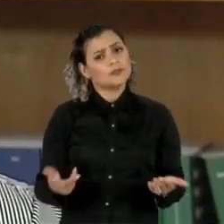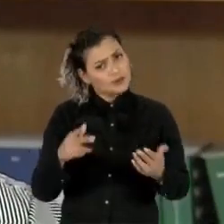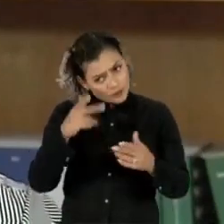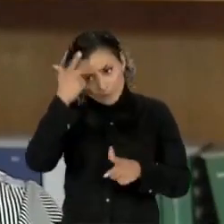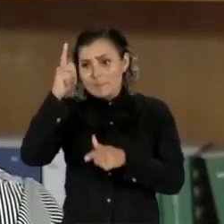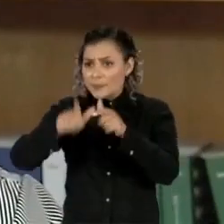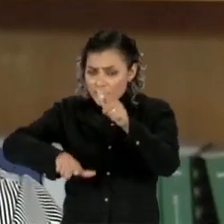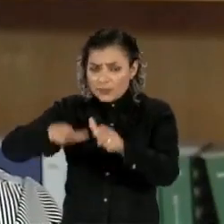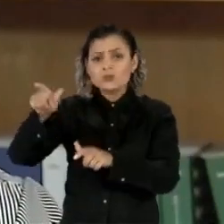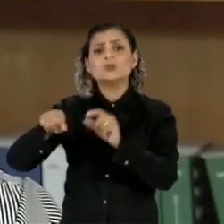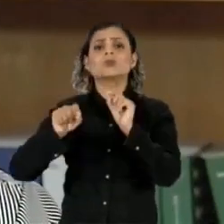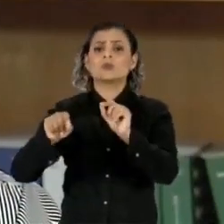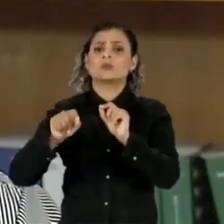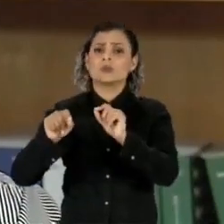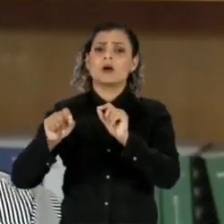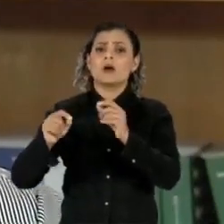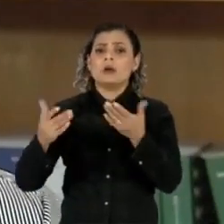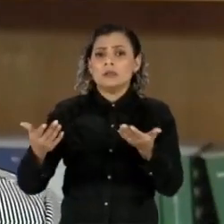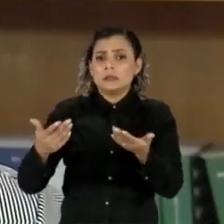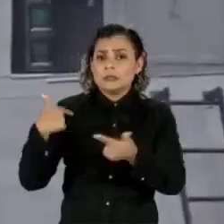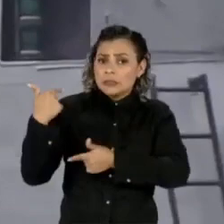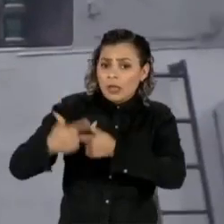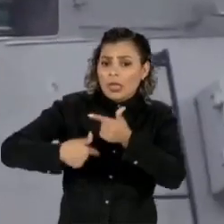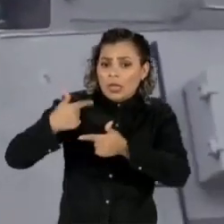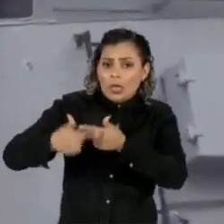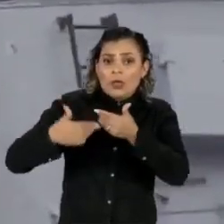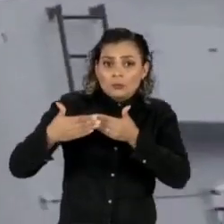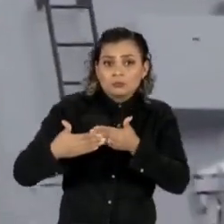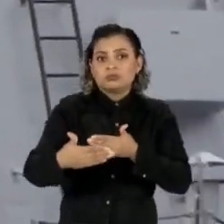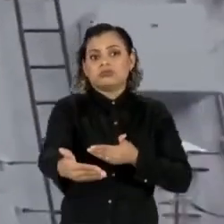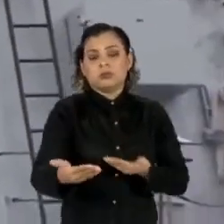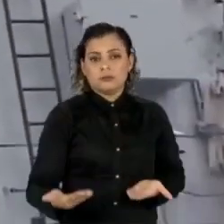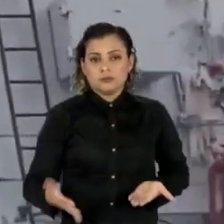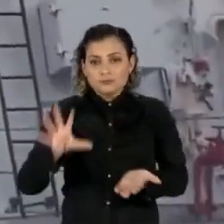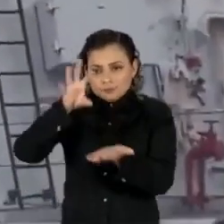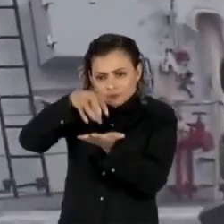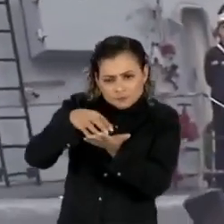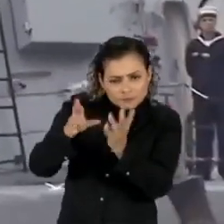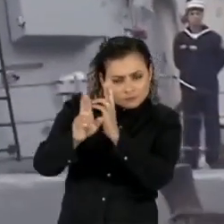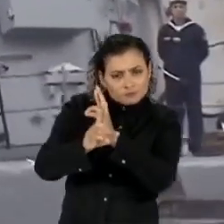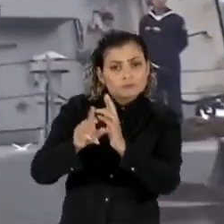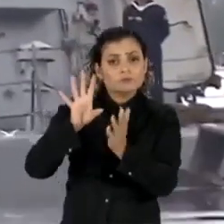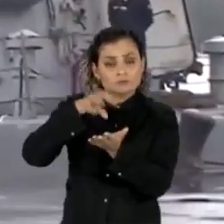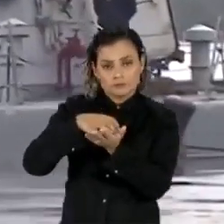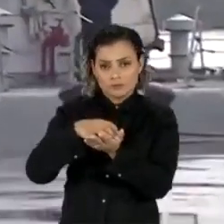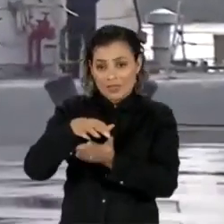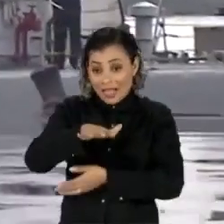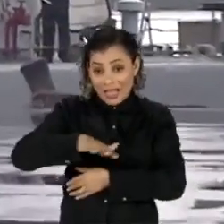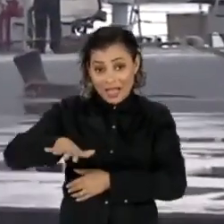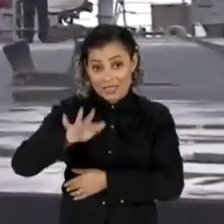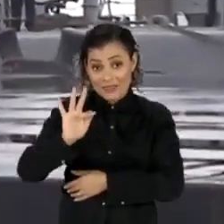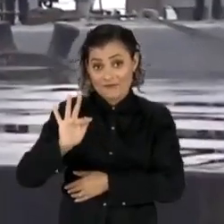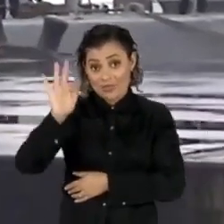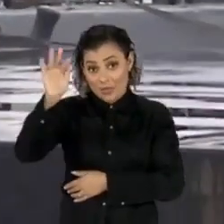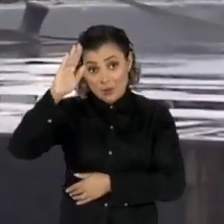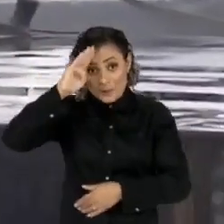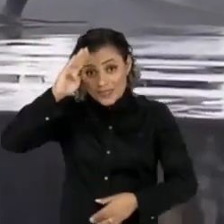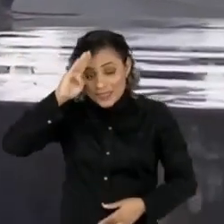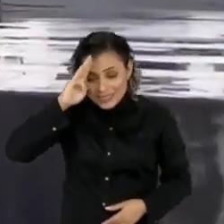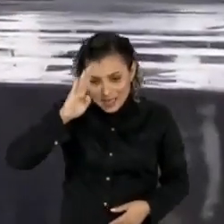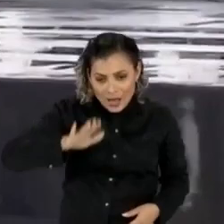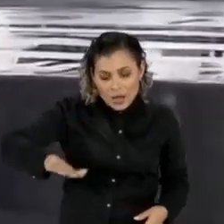pessoas continuassem trabalhando mais tempo. Segundo o Instituto Fiscal Independente do Senado Federal, a categoria militar